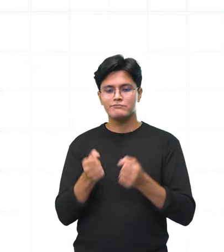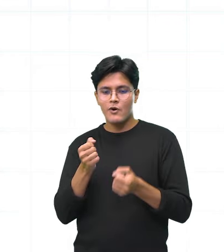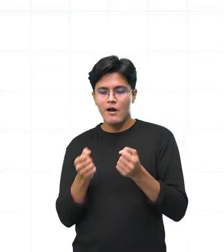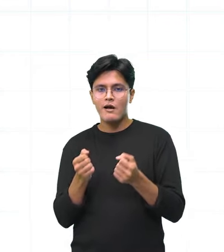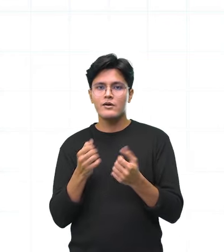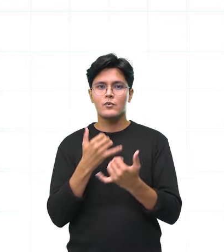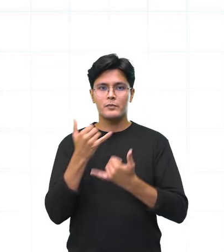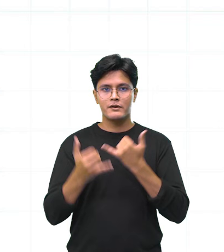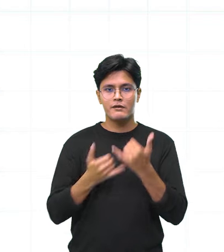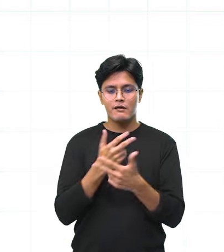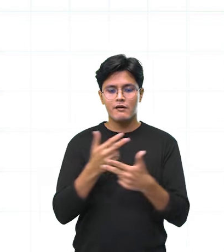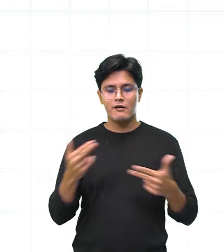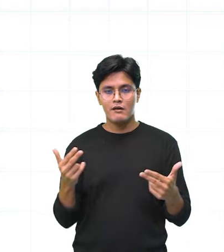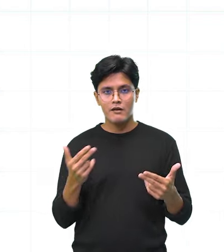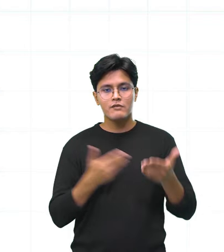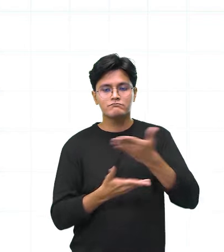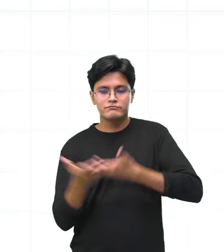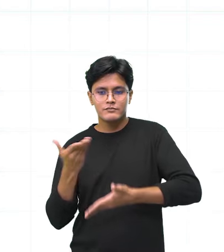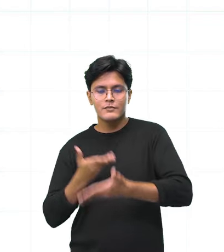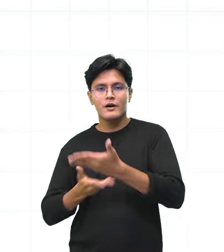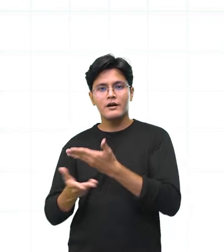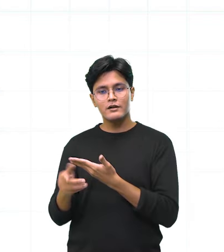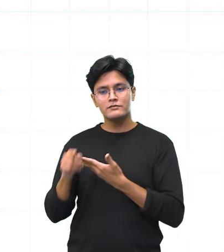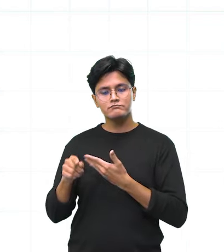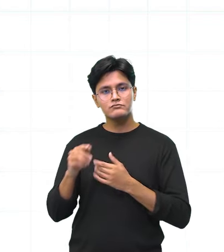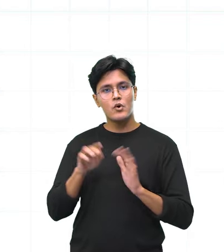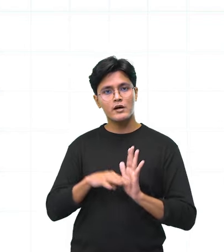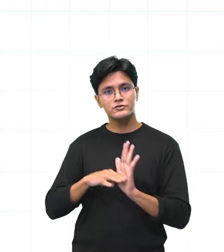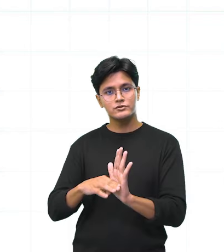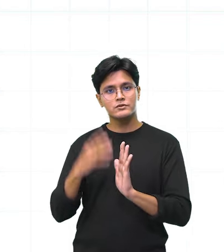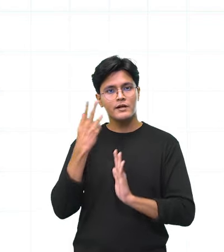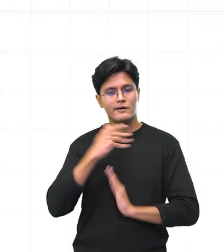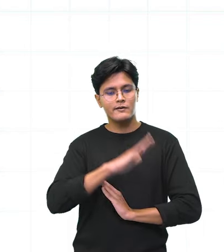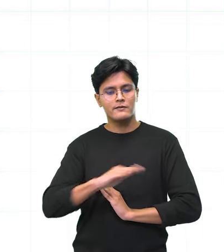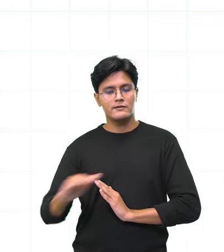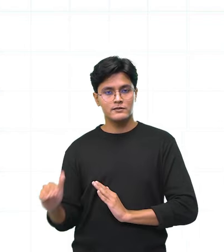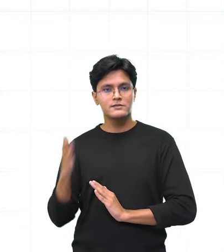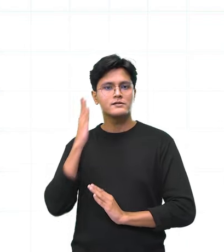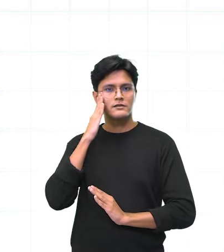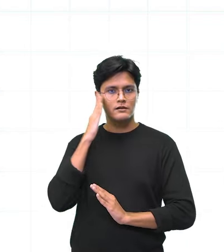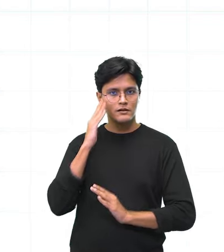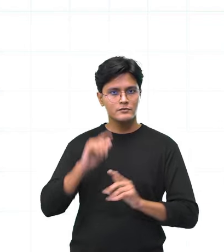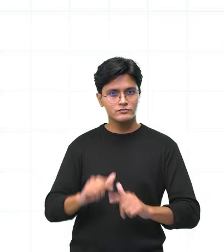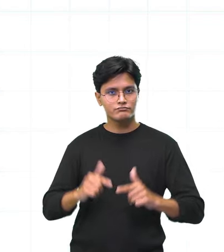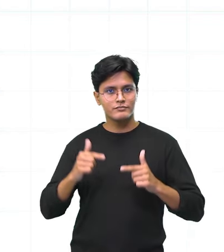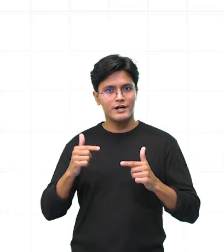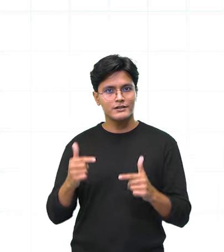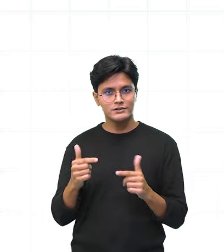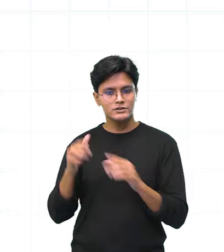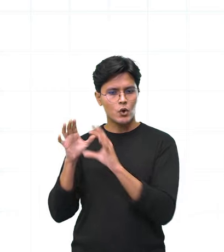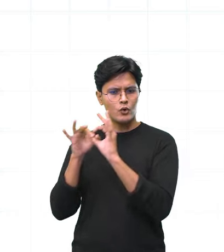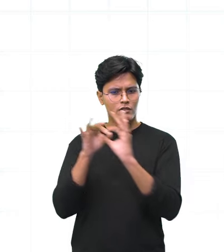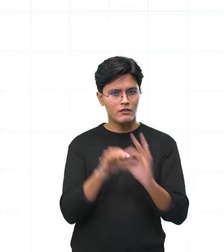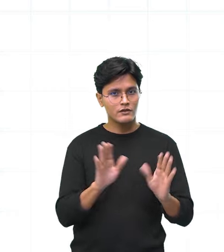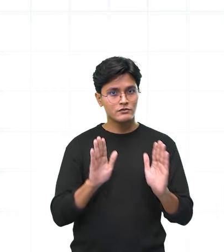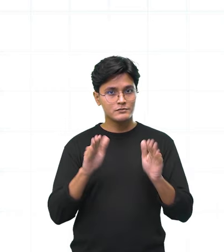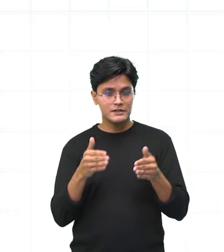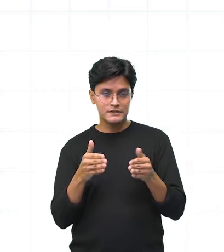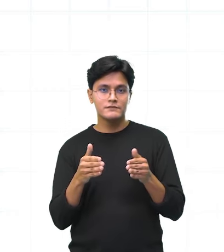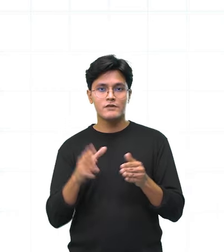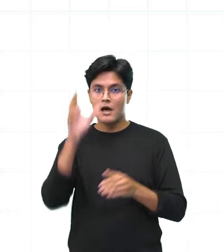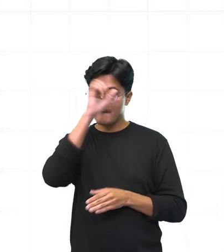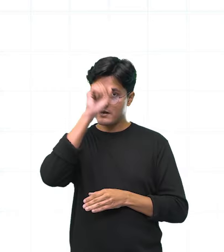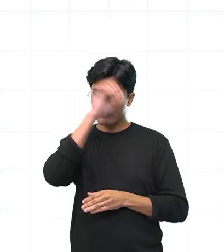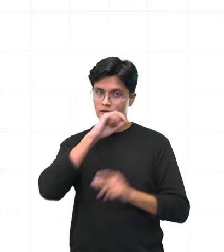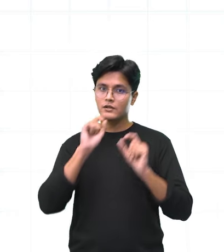que as crianças aprendam a agir em determinadas situações. Aprendem